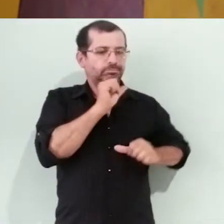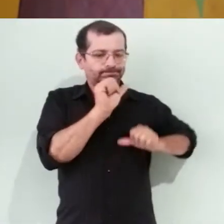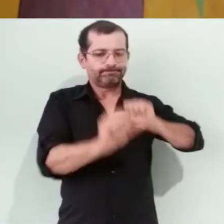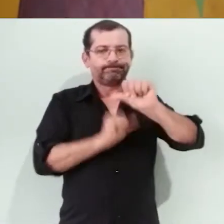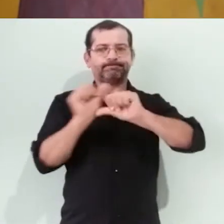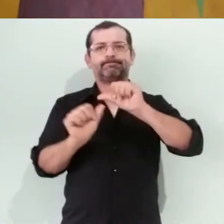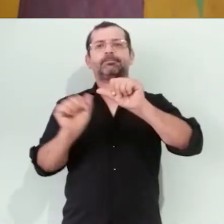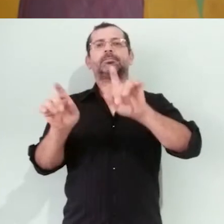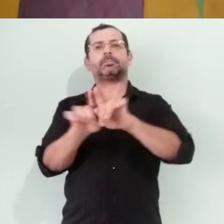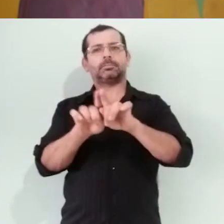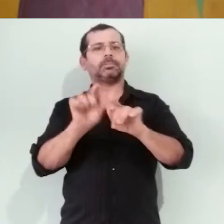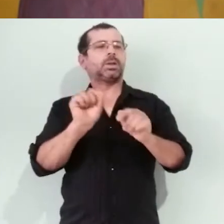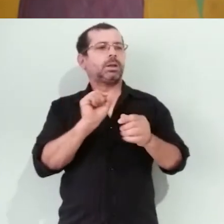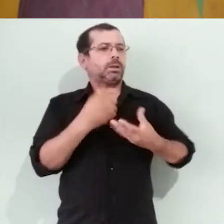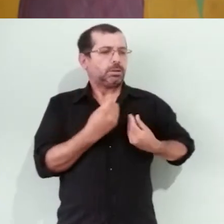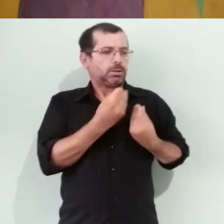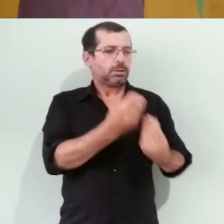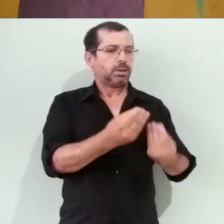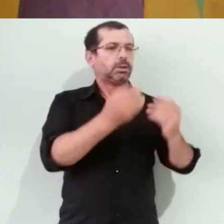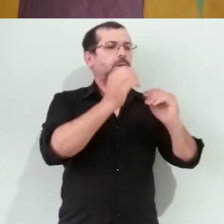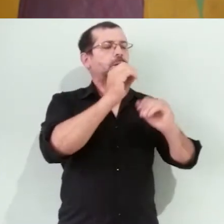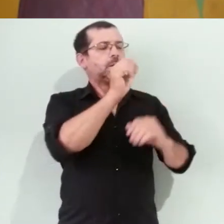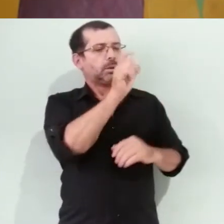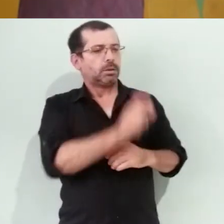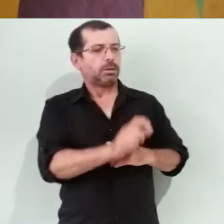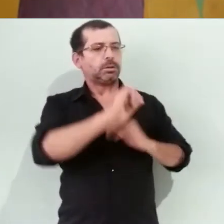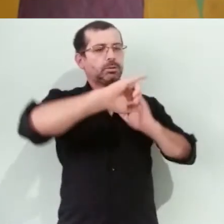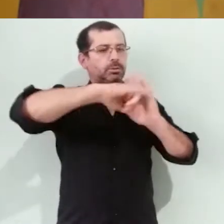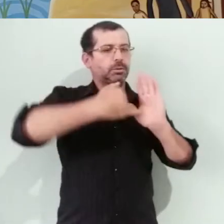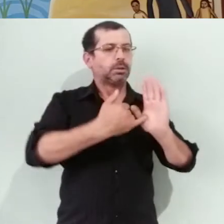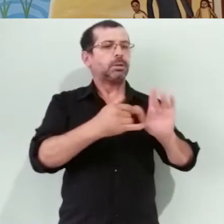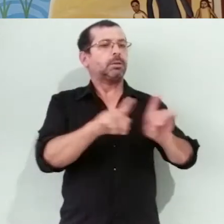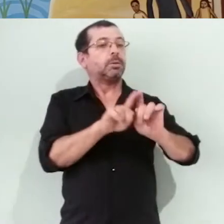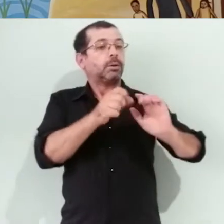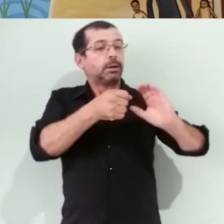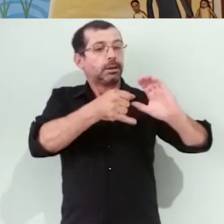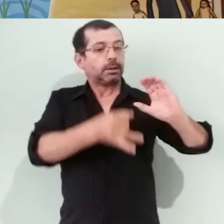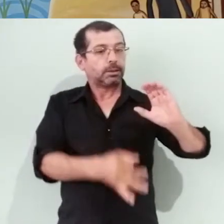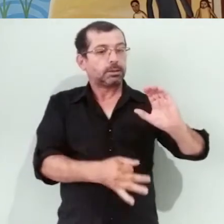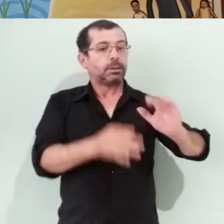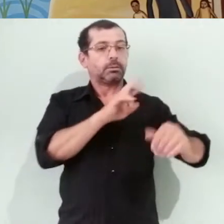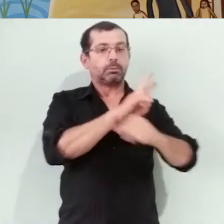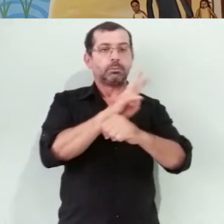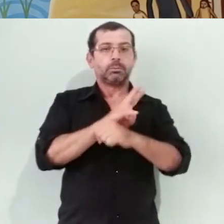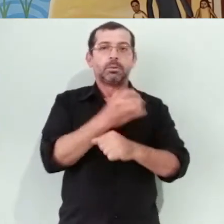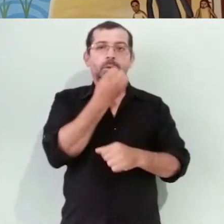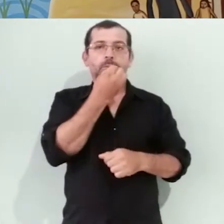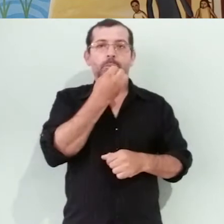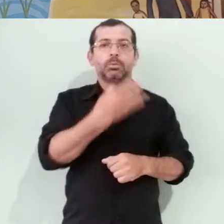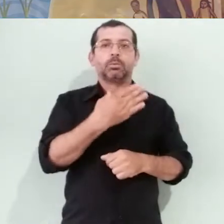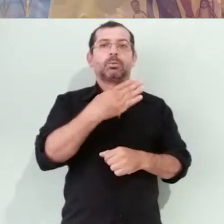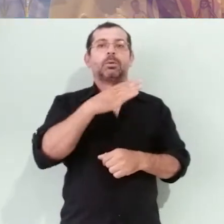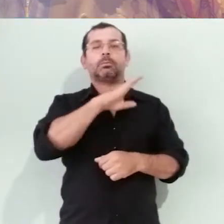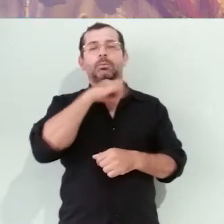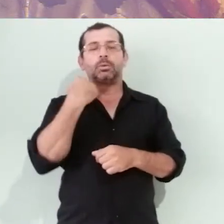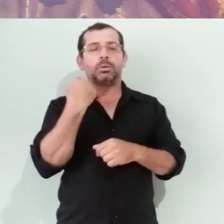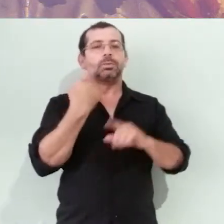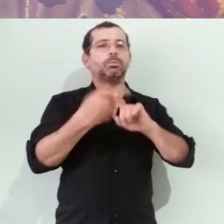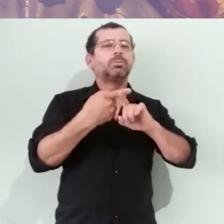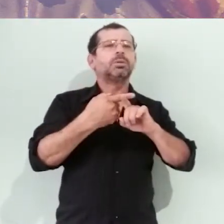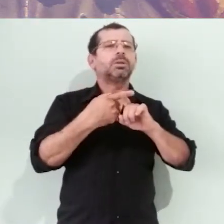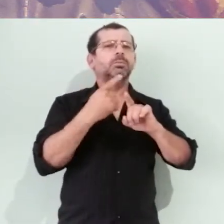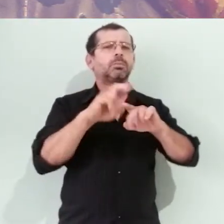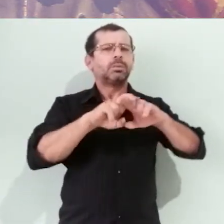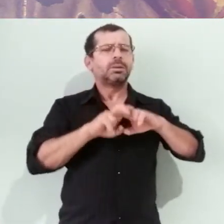a José uma característica, padroeiro da boa morte. Isso por causa de uma ideia muito natural.